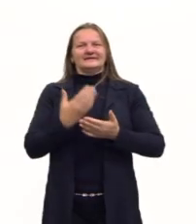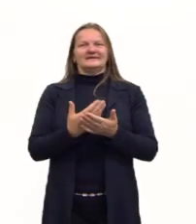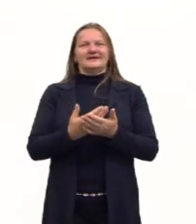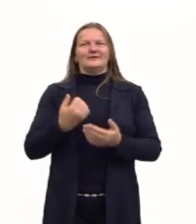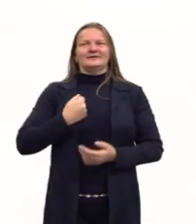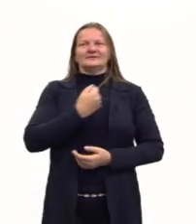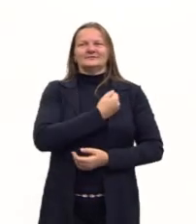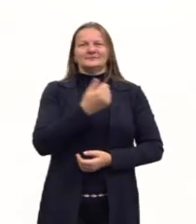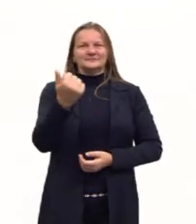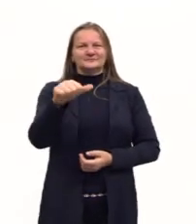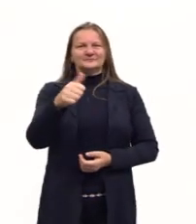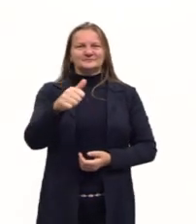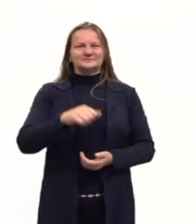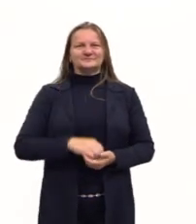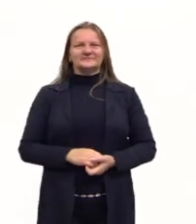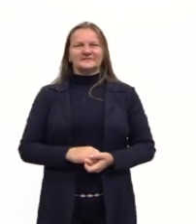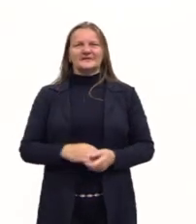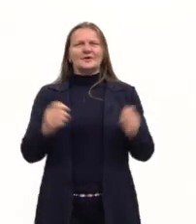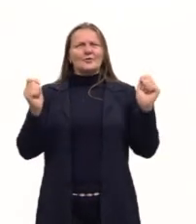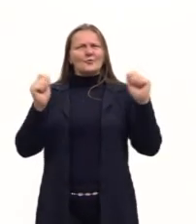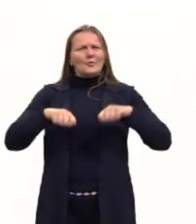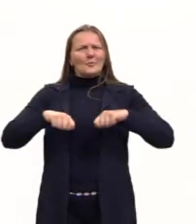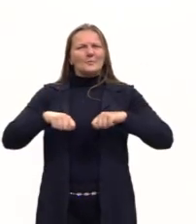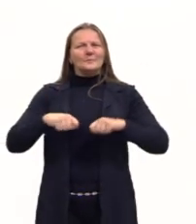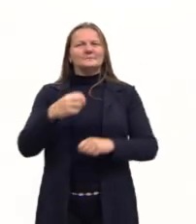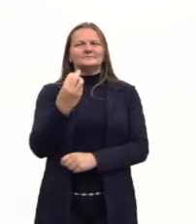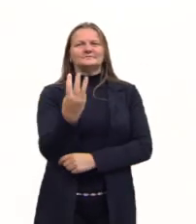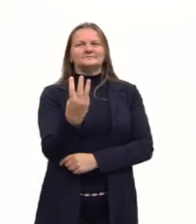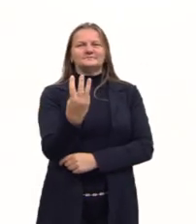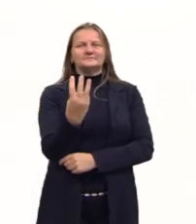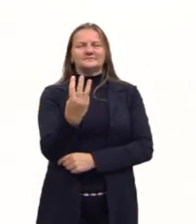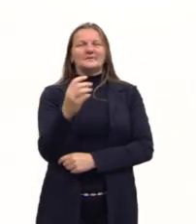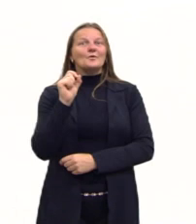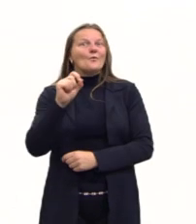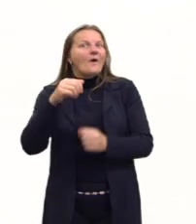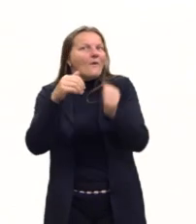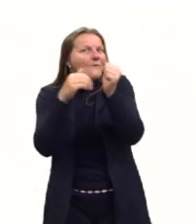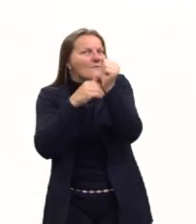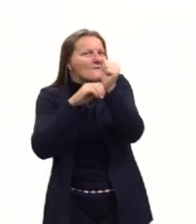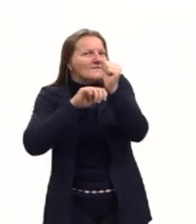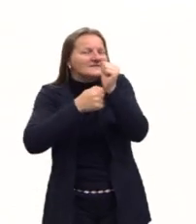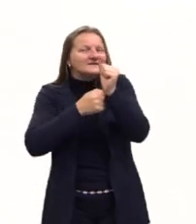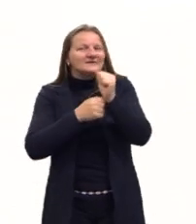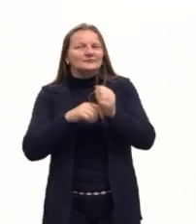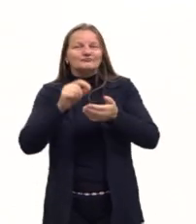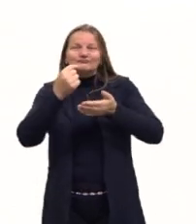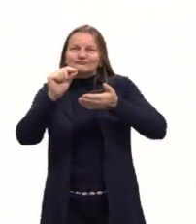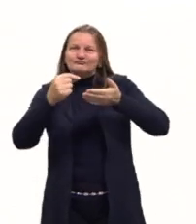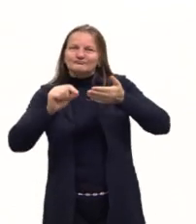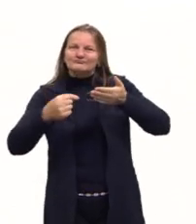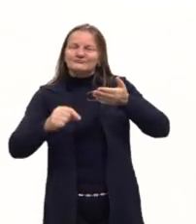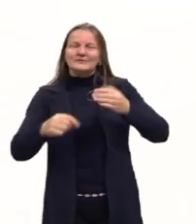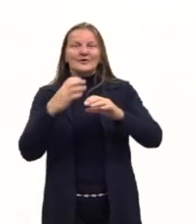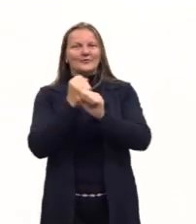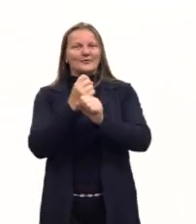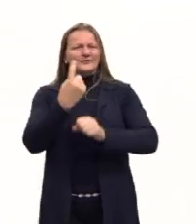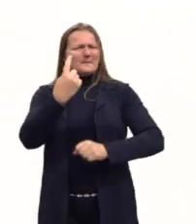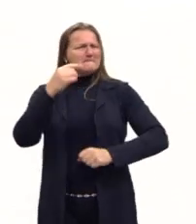número 11, competência 3, qual o segredo da correção para a nota 1000.